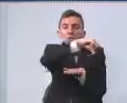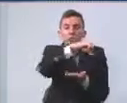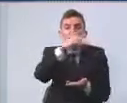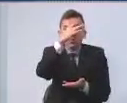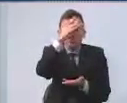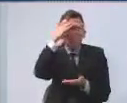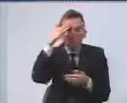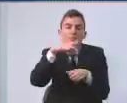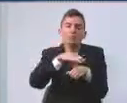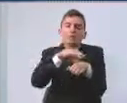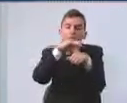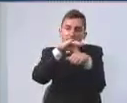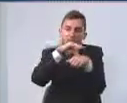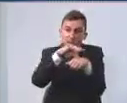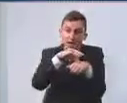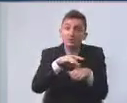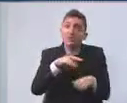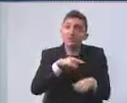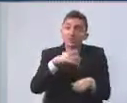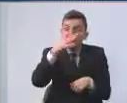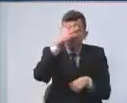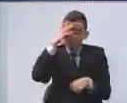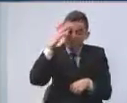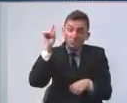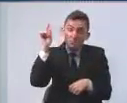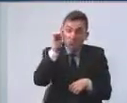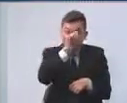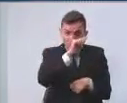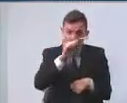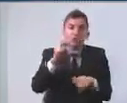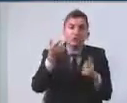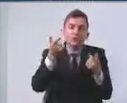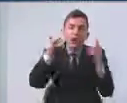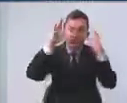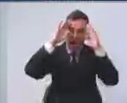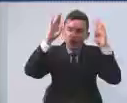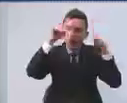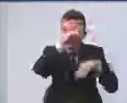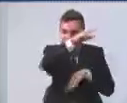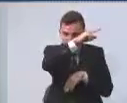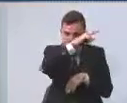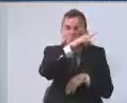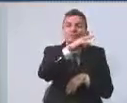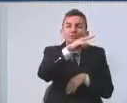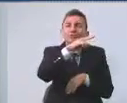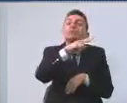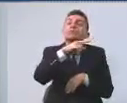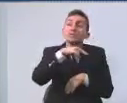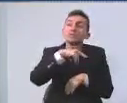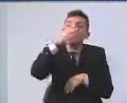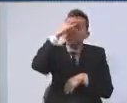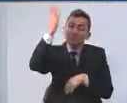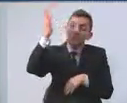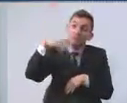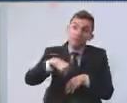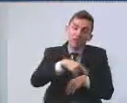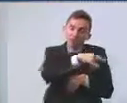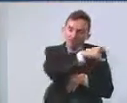que acolhe os migrantes no Aeroporto Internacional de Guarulhos, também é da nossa responsabilidade,